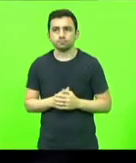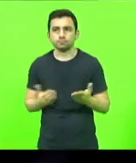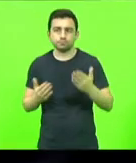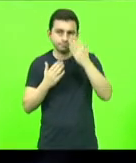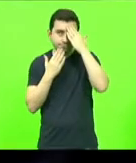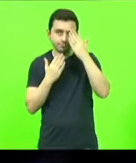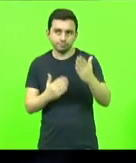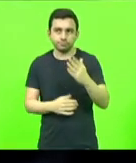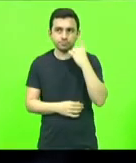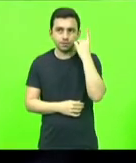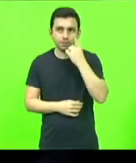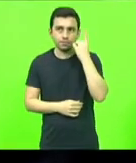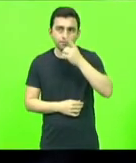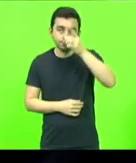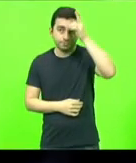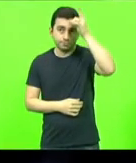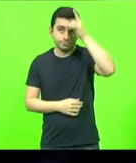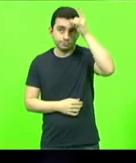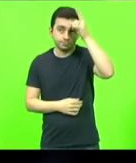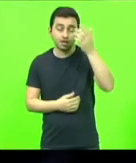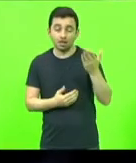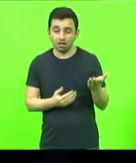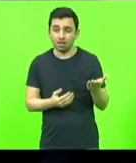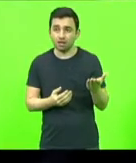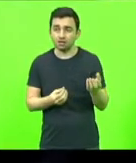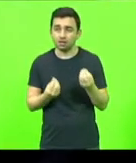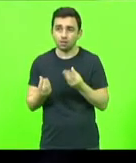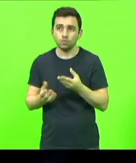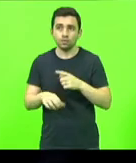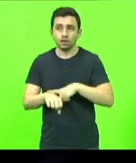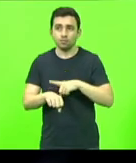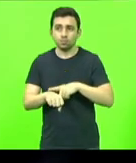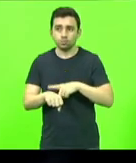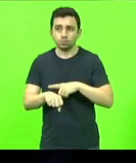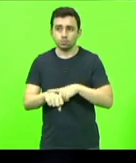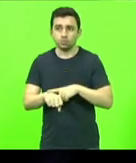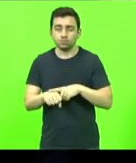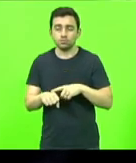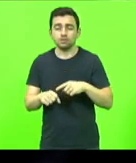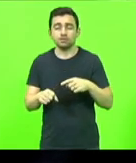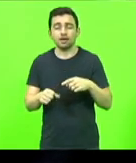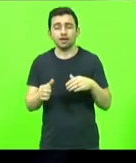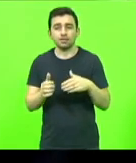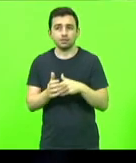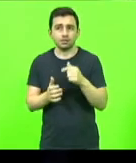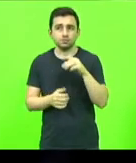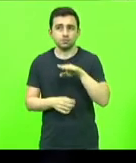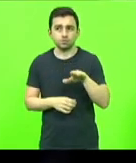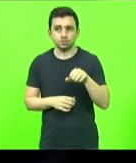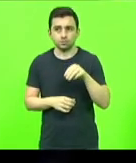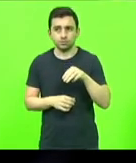também ao deputado Sargento Lima que cedeu o espaço do tempo dele por sete minutos e meio também.